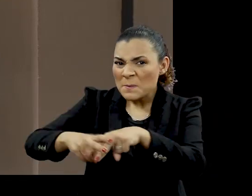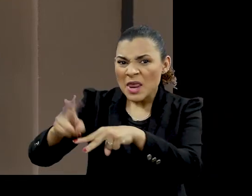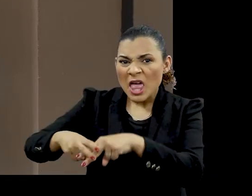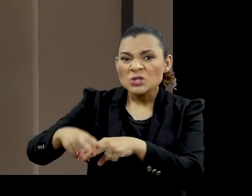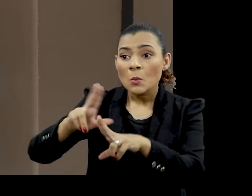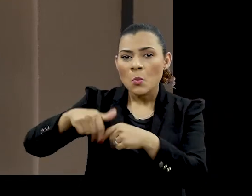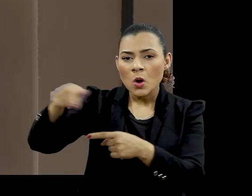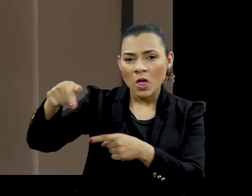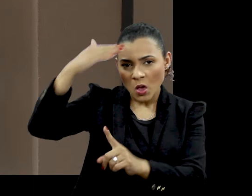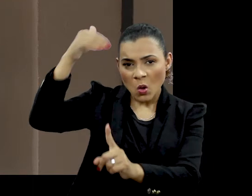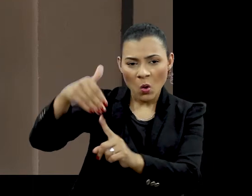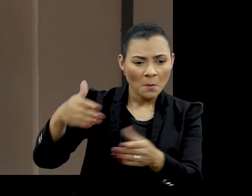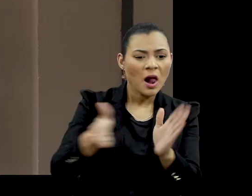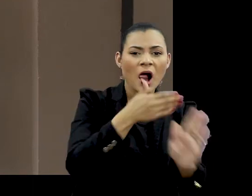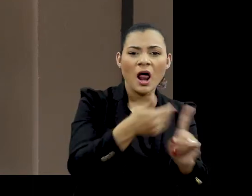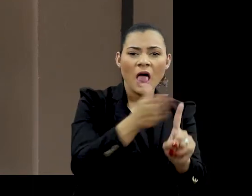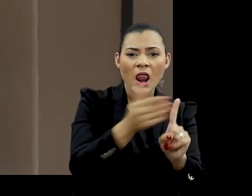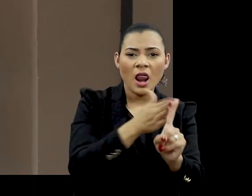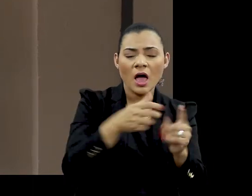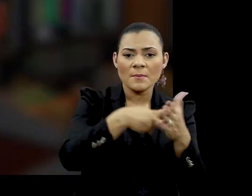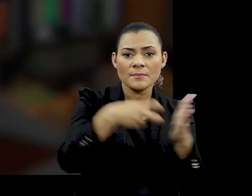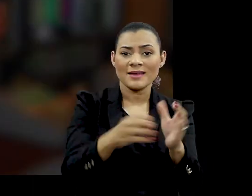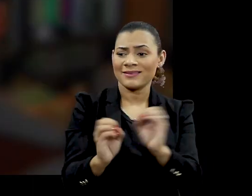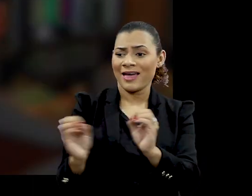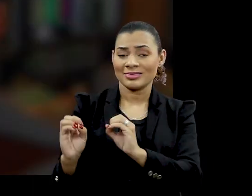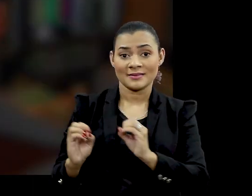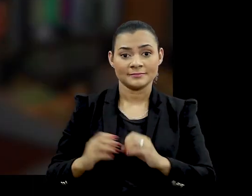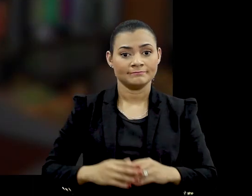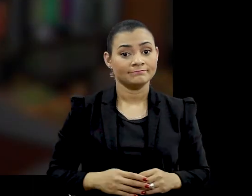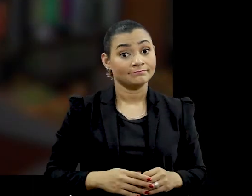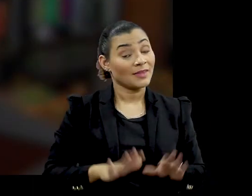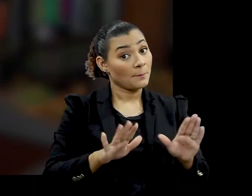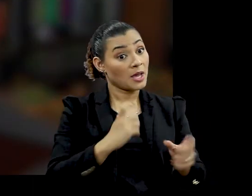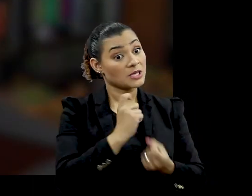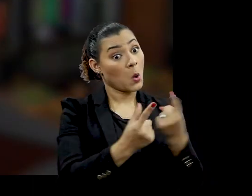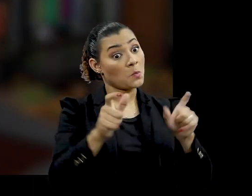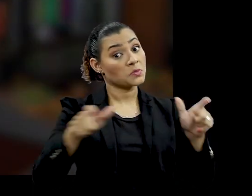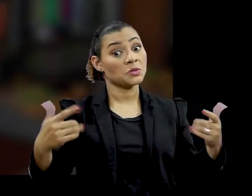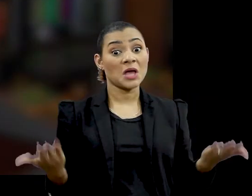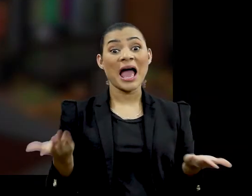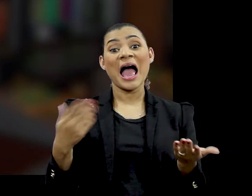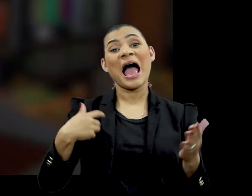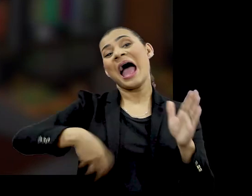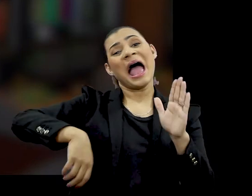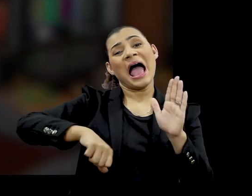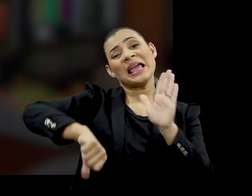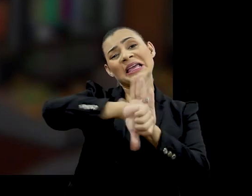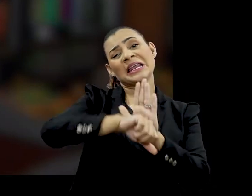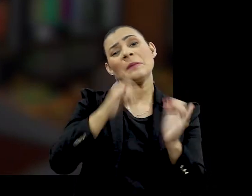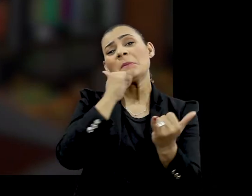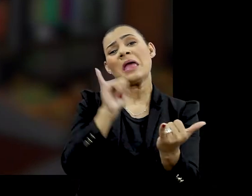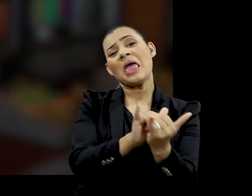presas por torturar Matar ou desaparecer militantes políticos Mas tem gente que vai dizer Mas esses crimes foram